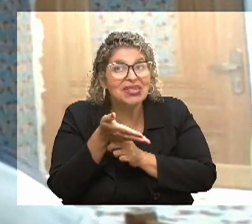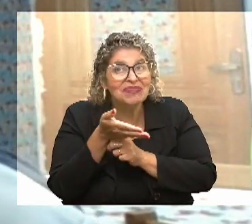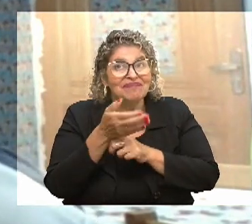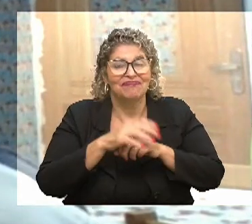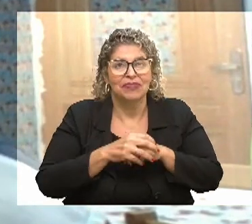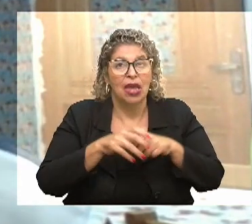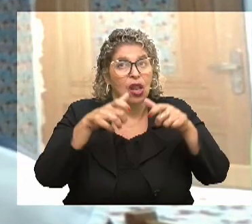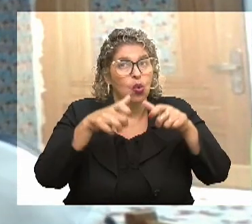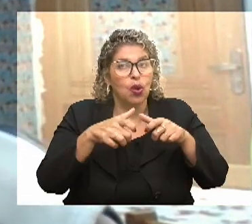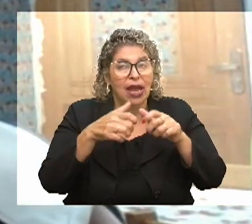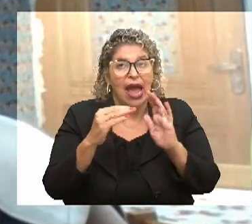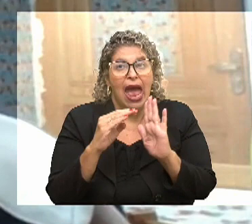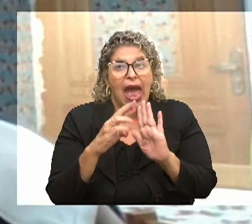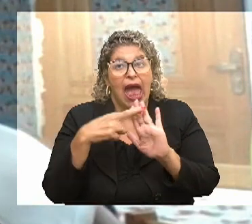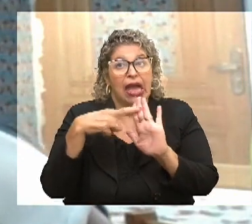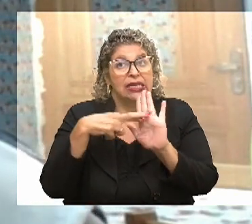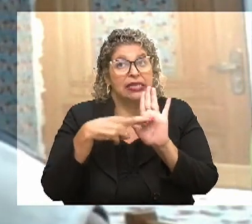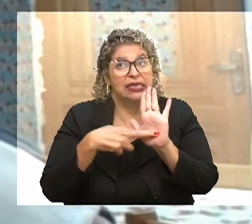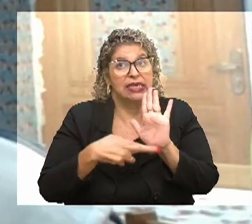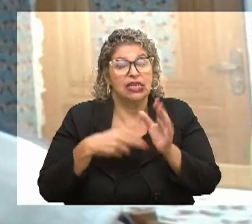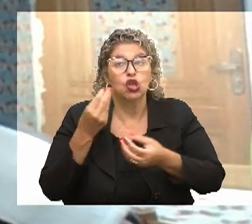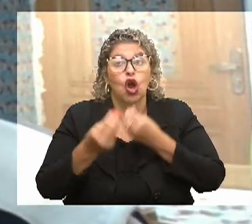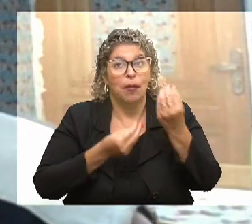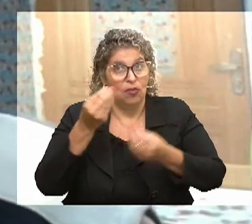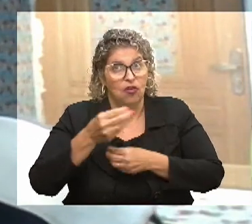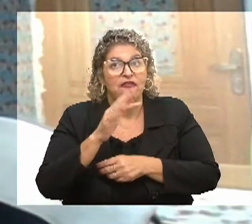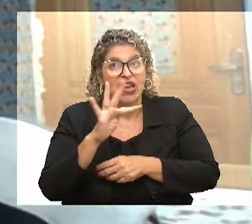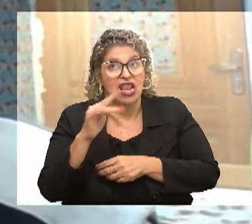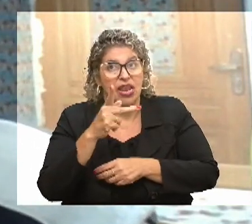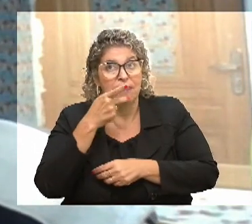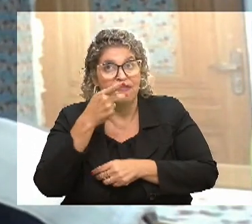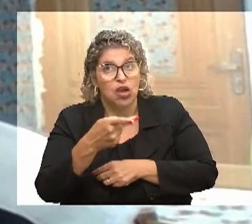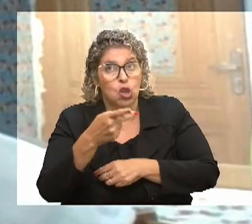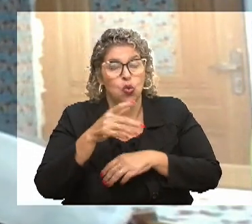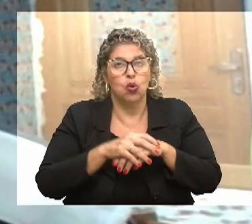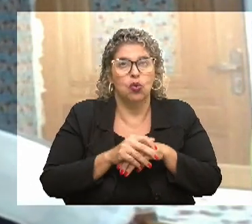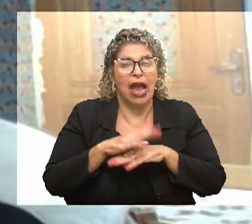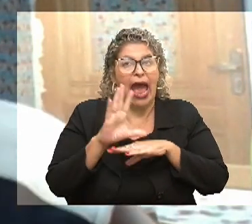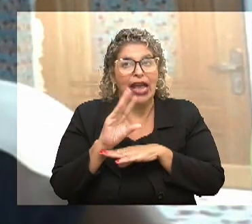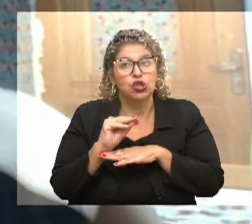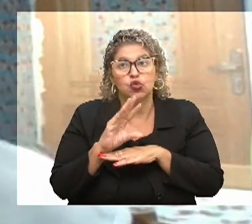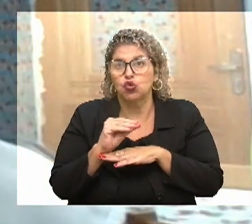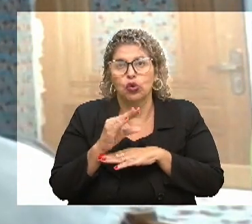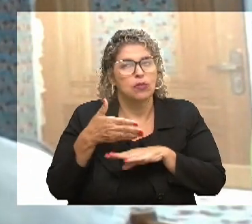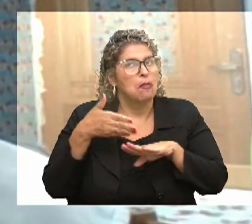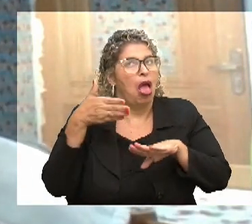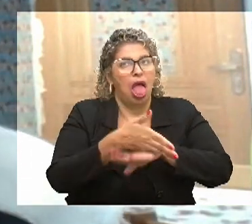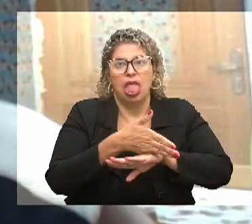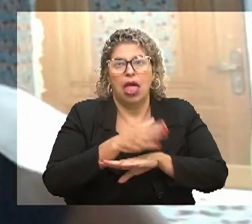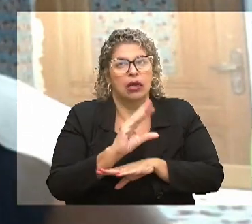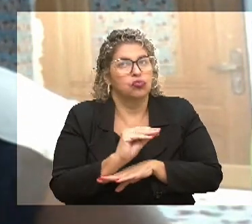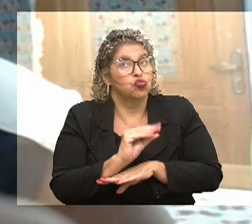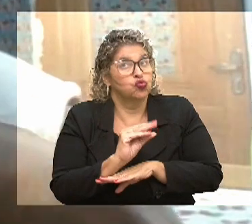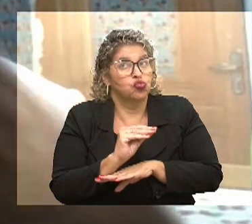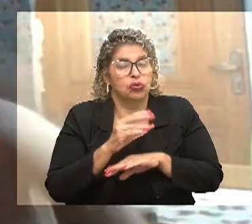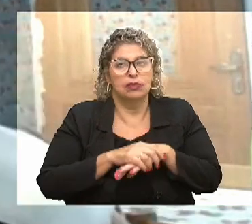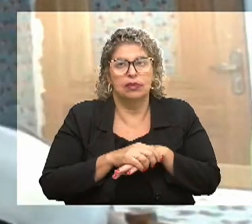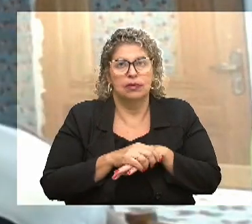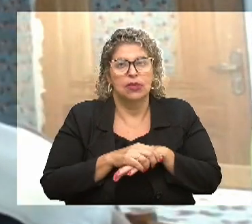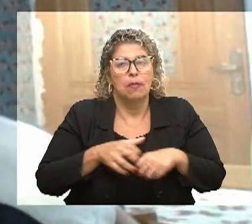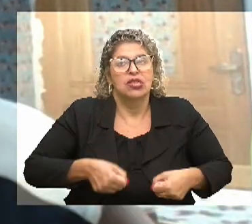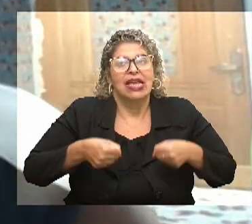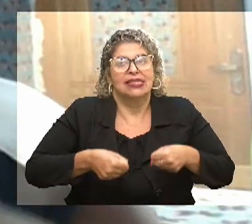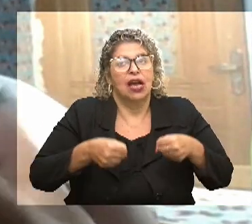um espaço restrito, como o Felipe falou, né, o negócio de cachorro, não pode levar cachorro, não pode entrar com muita